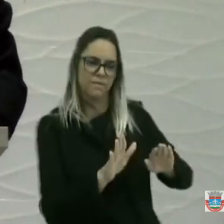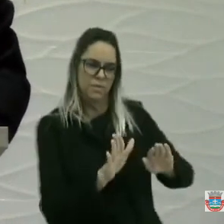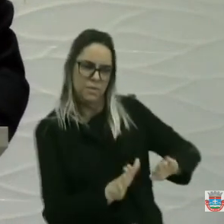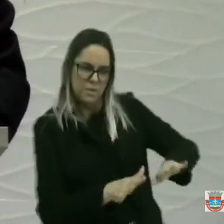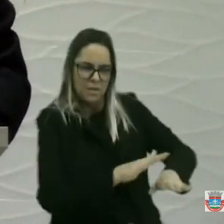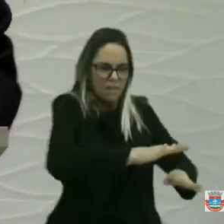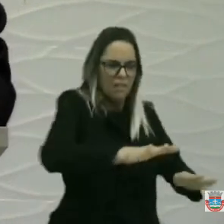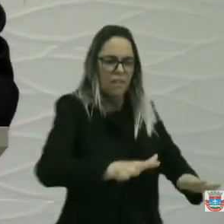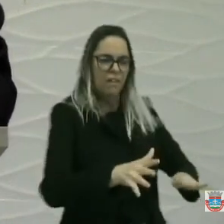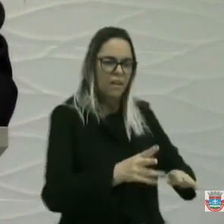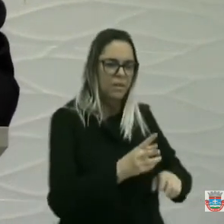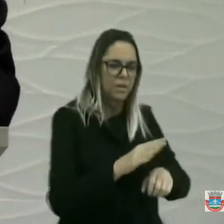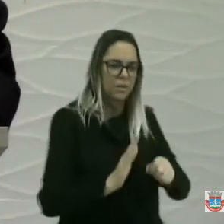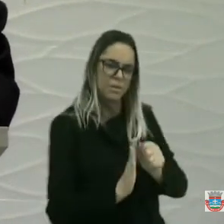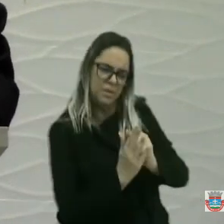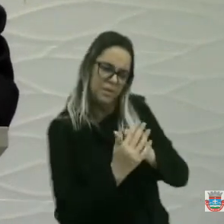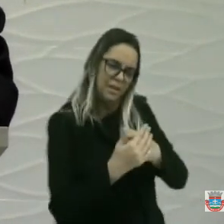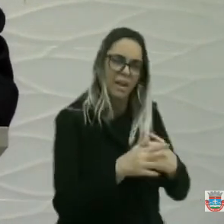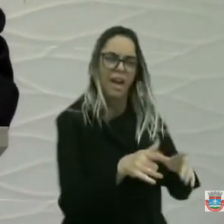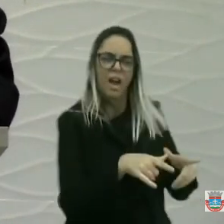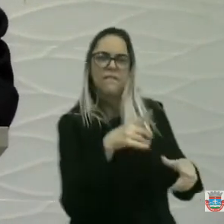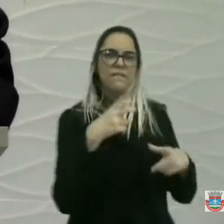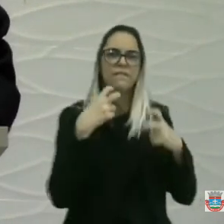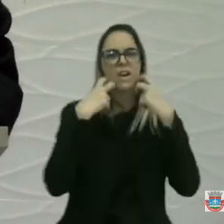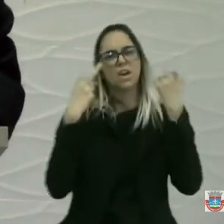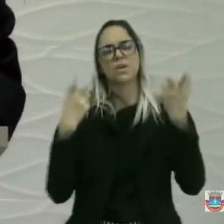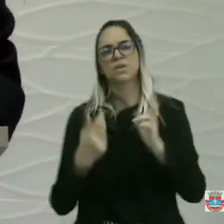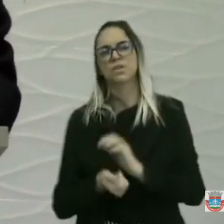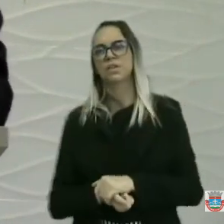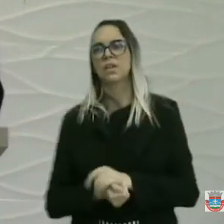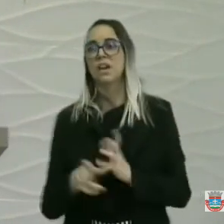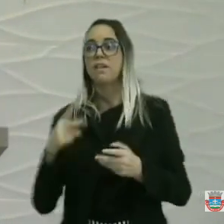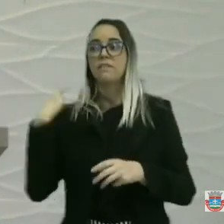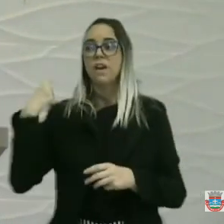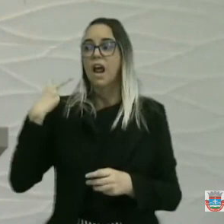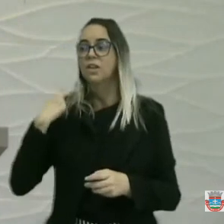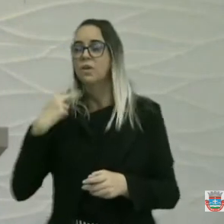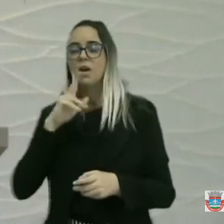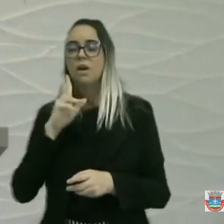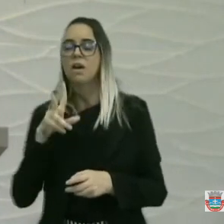isso. Isso é vergonhoso. E ainda teve vereador aqui que foi aprovar.